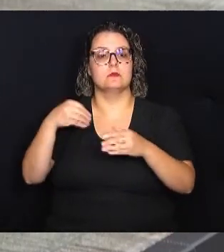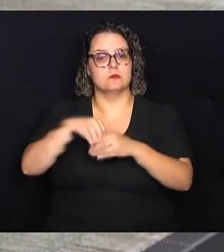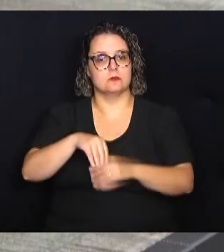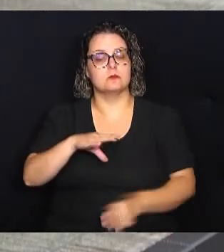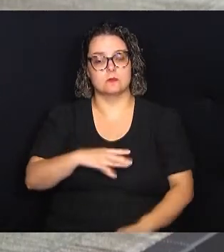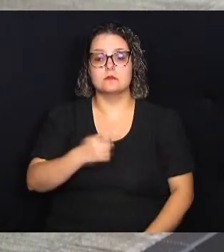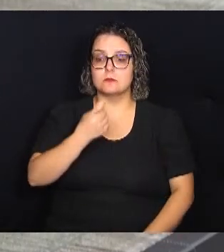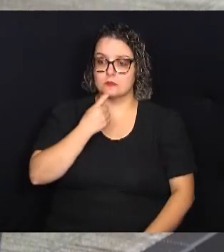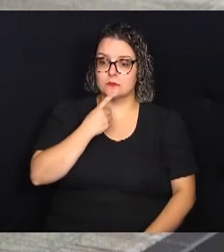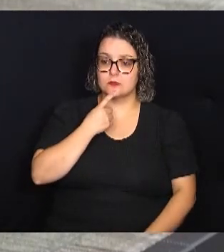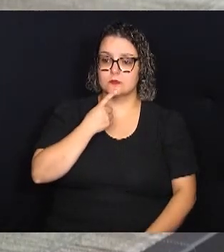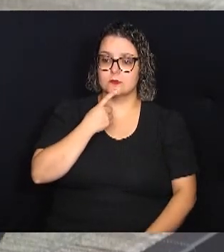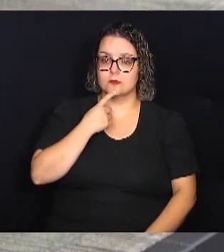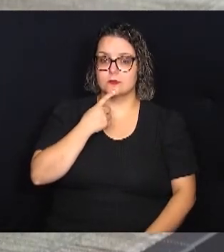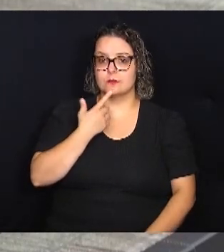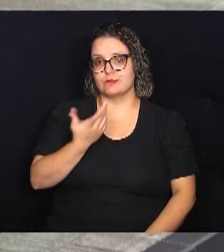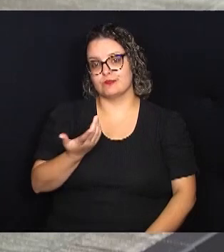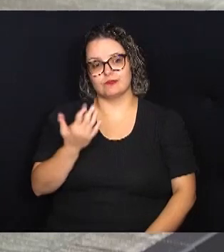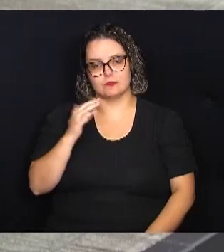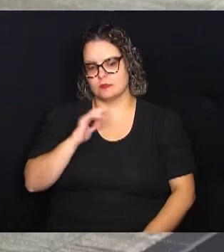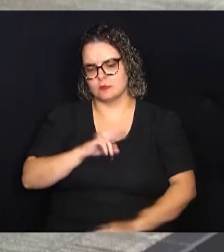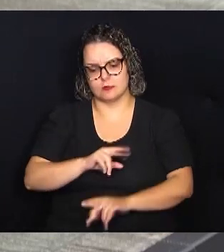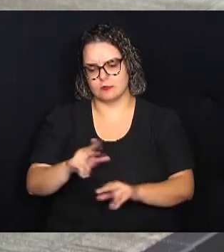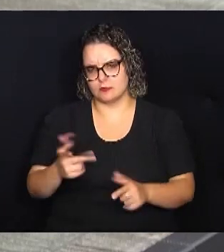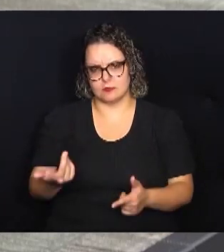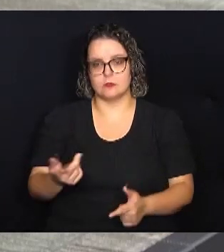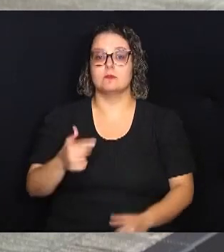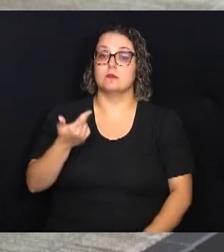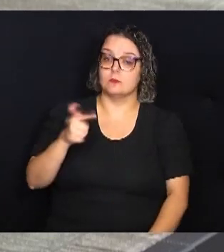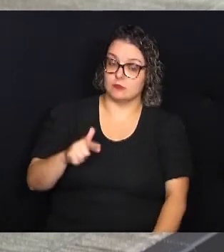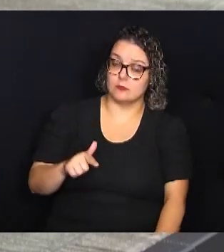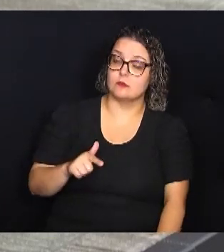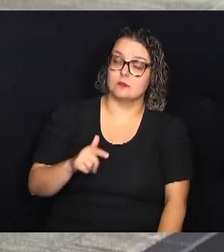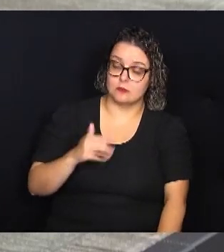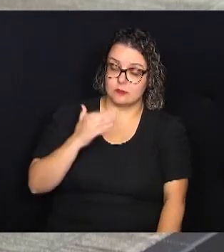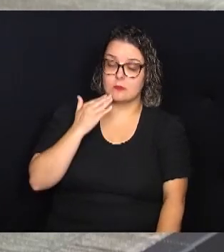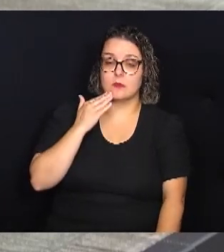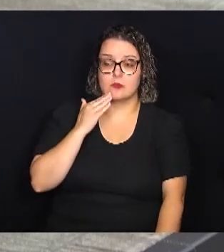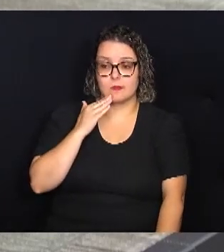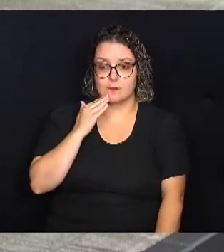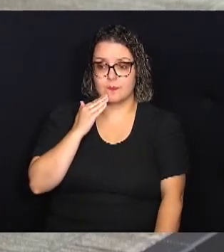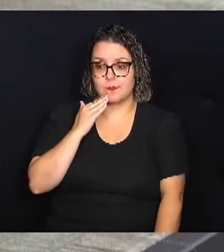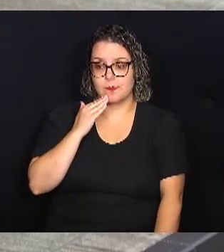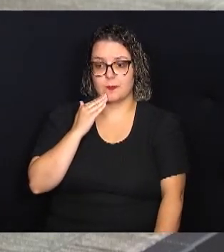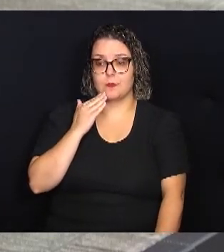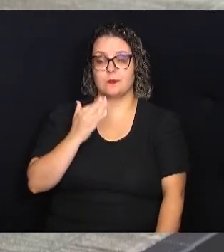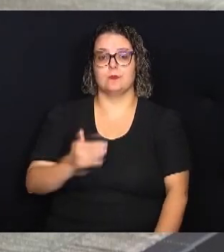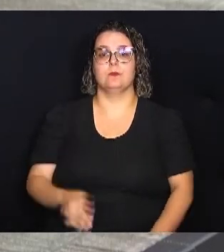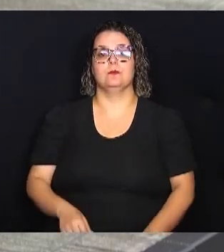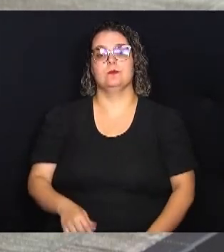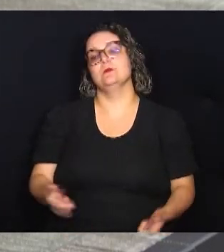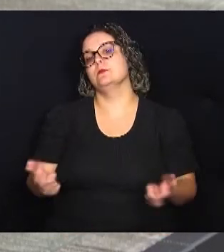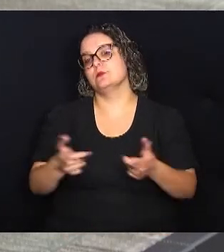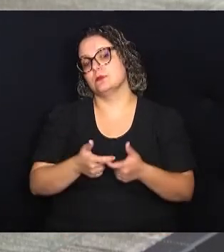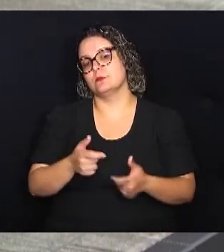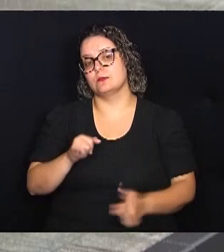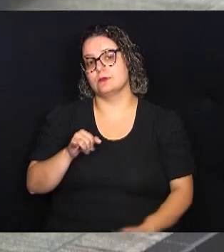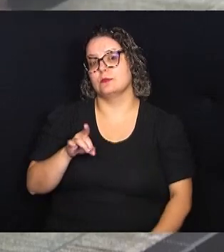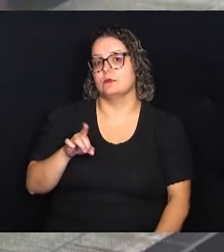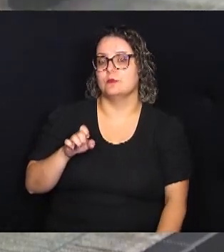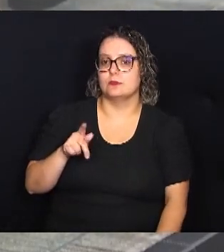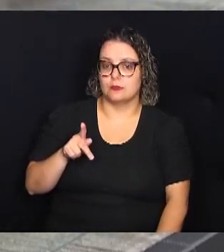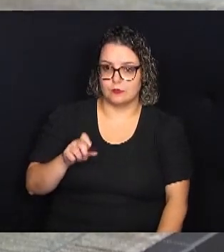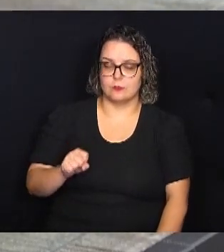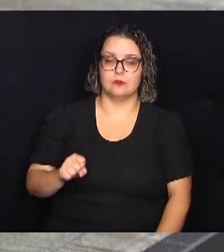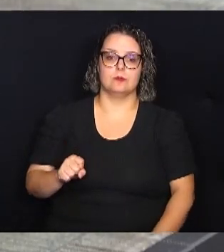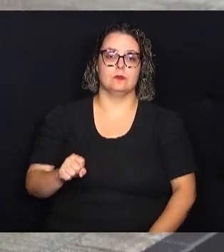Campinas. Ela ficou deficitária em vários... é ainda muito deficitária. É um dos menores e débis da região metropolitana de Campinas.